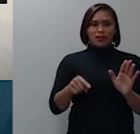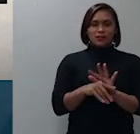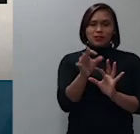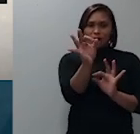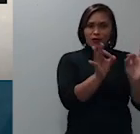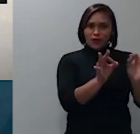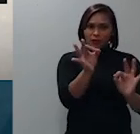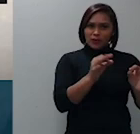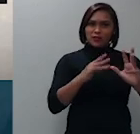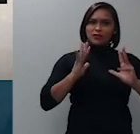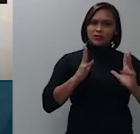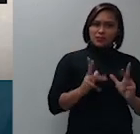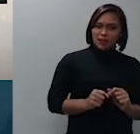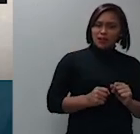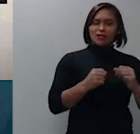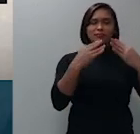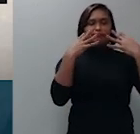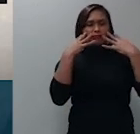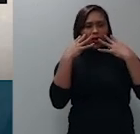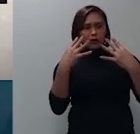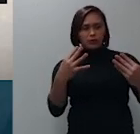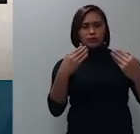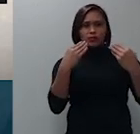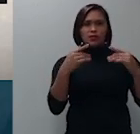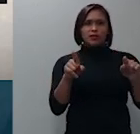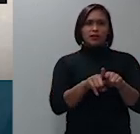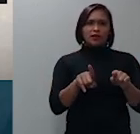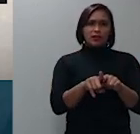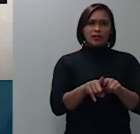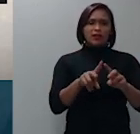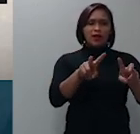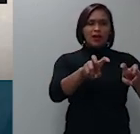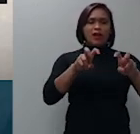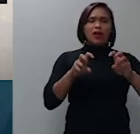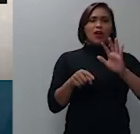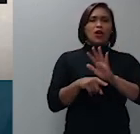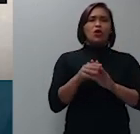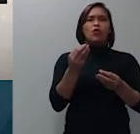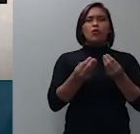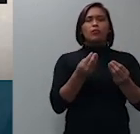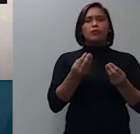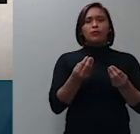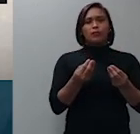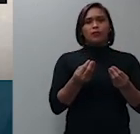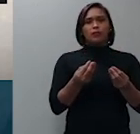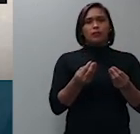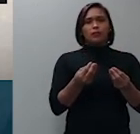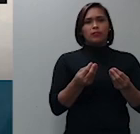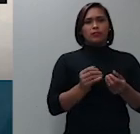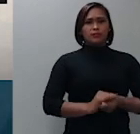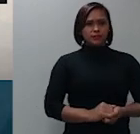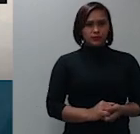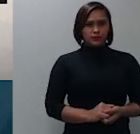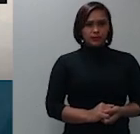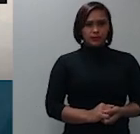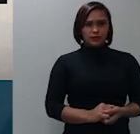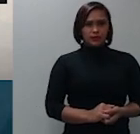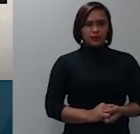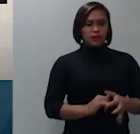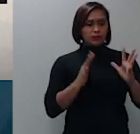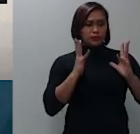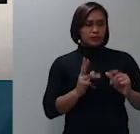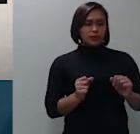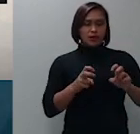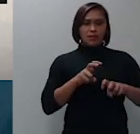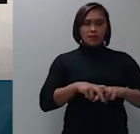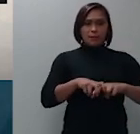audiência quanto a a forma que o saneamento impõe aqui pela lei